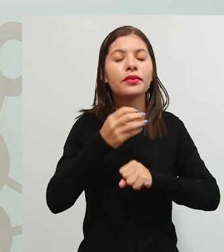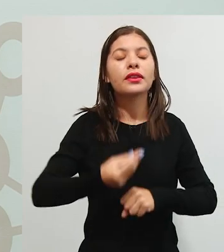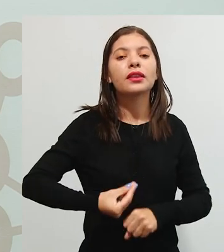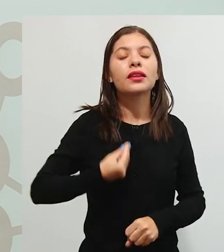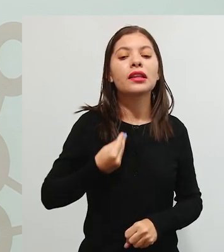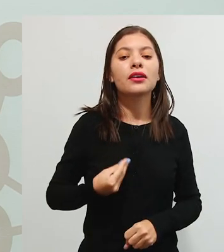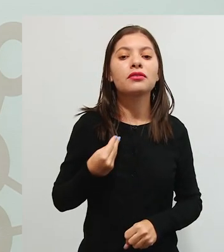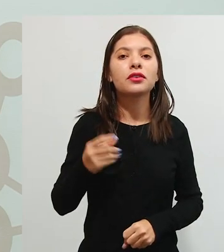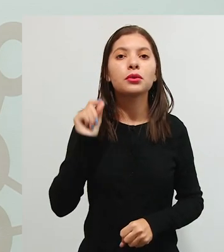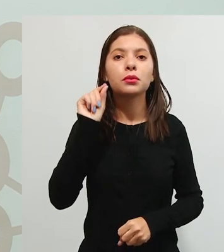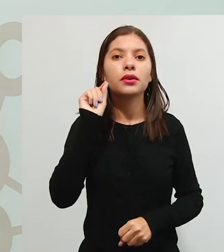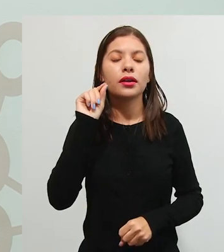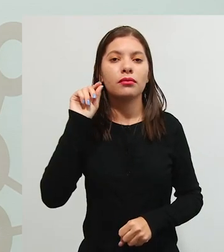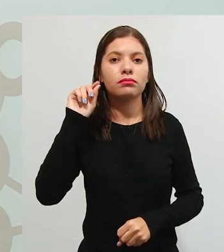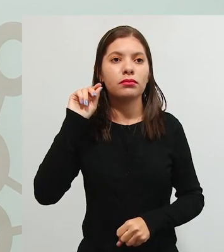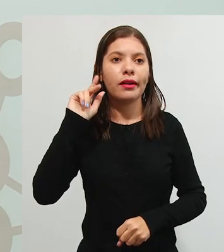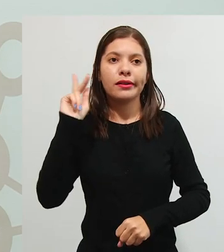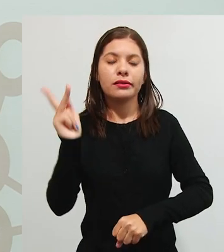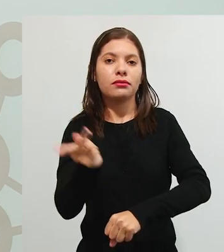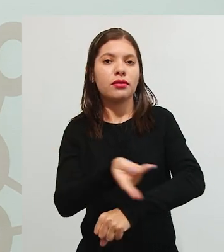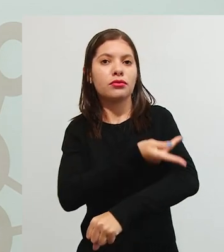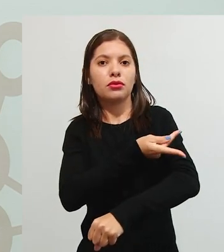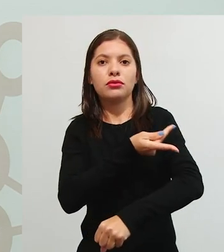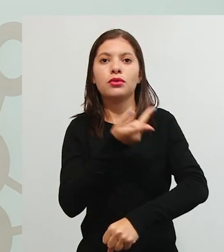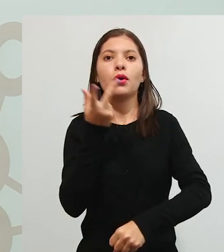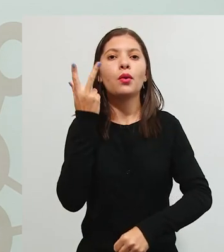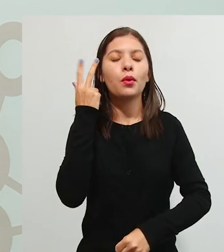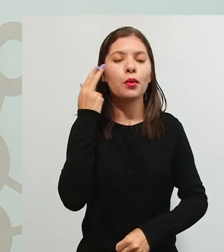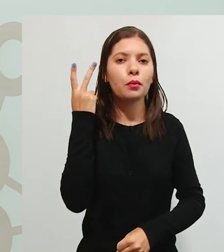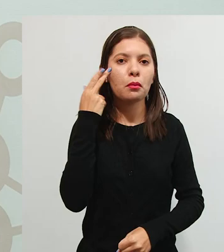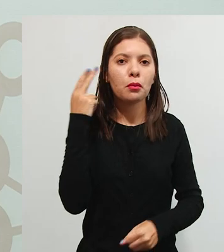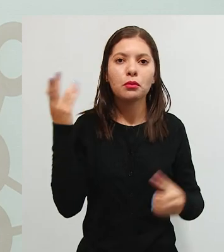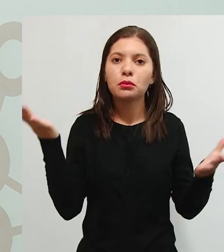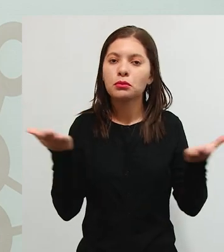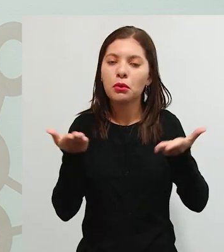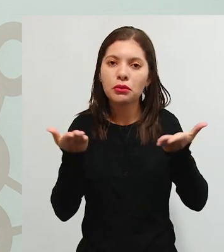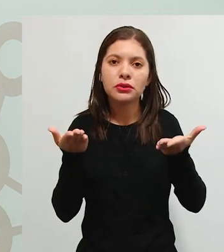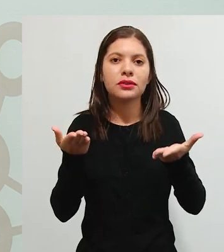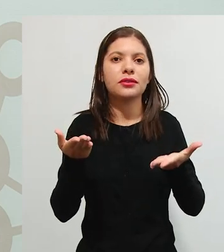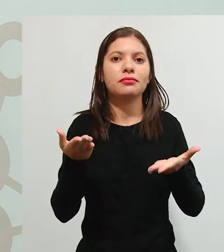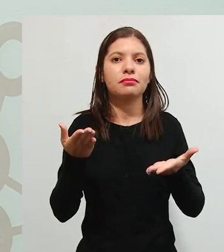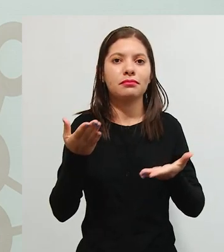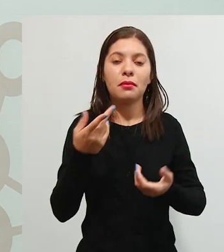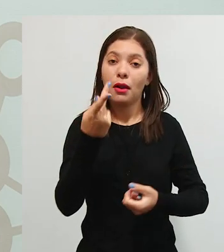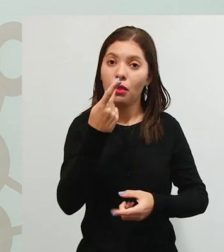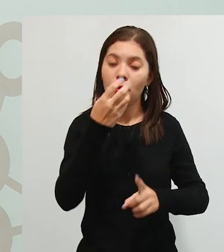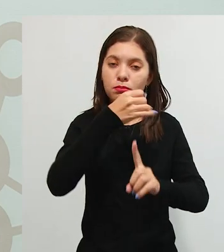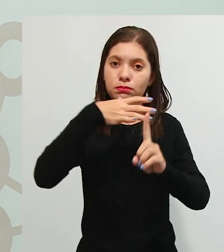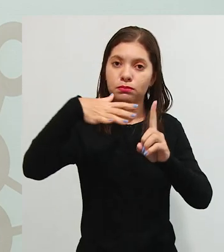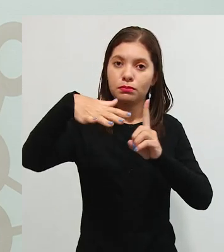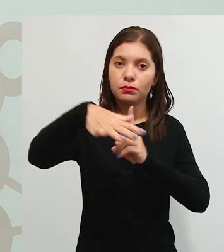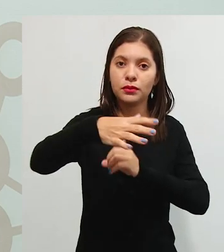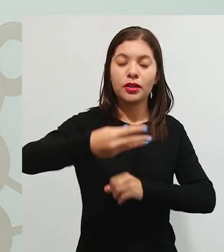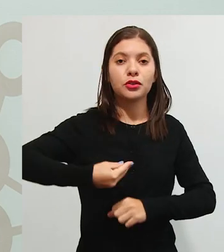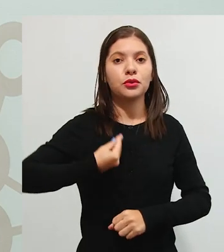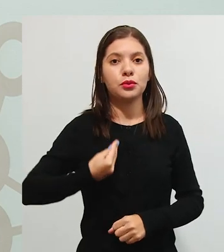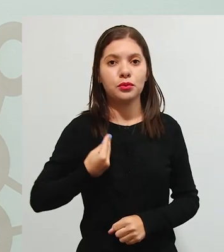daquela criança situações que são comuns para nós que vivemos em sociedade. Então,